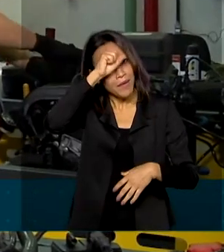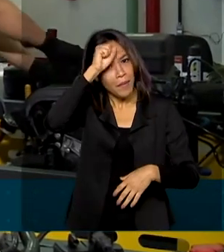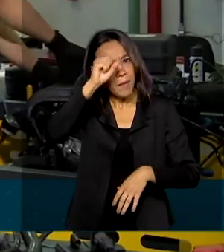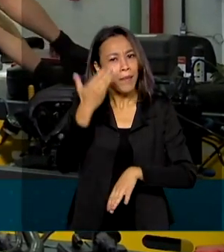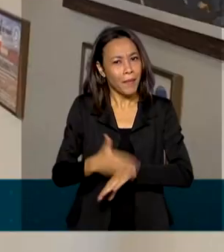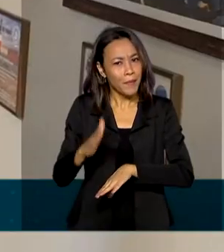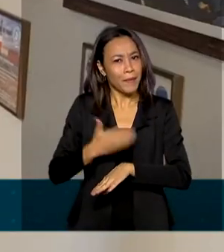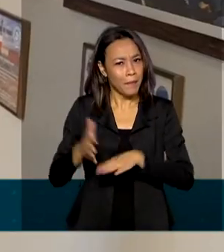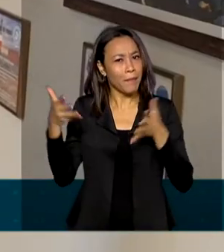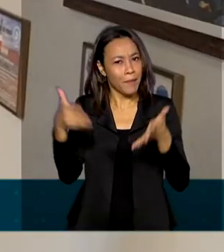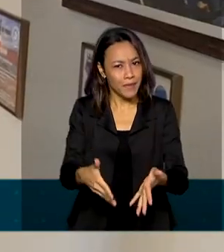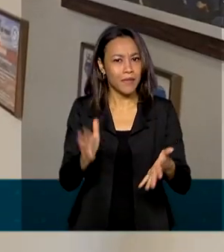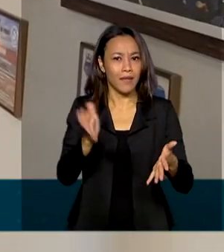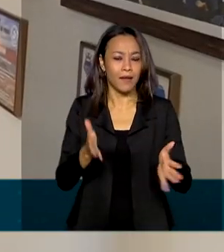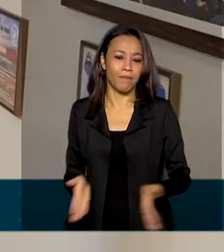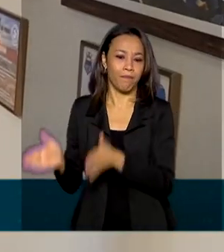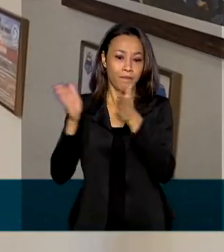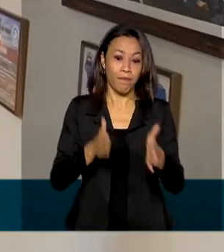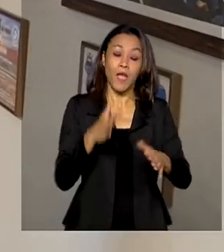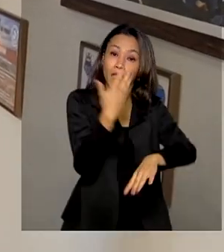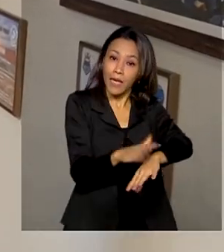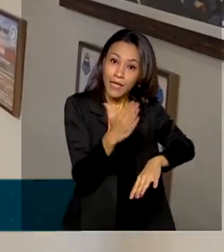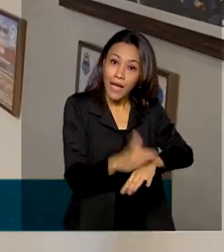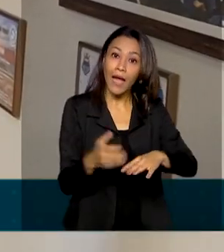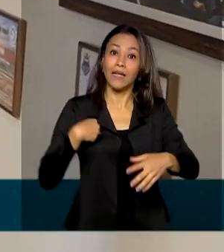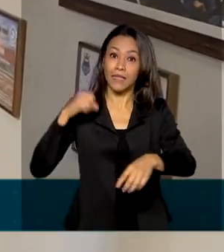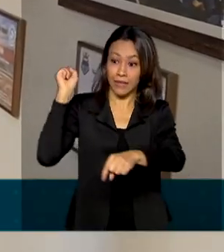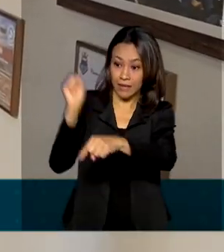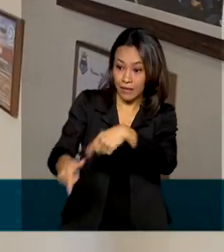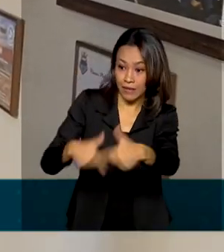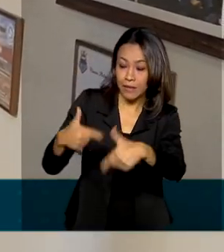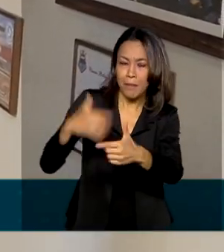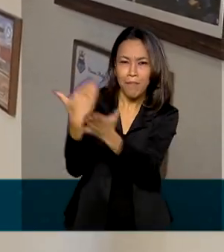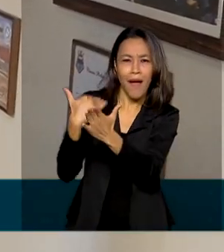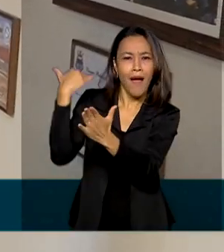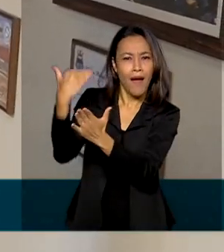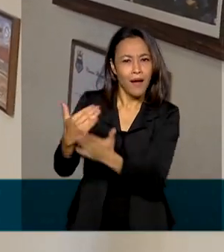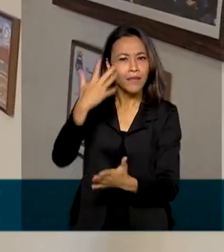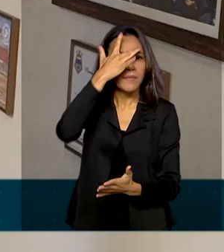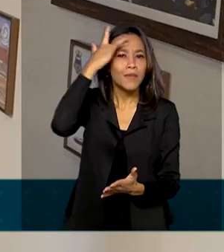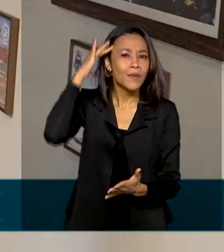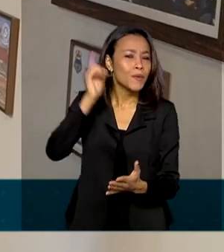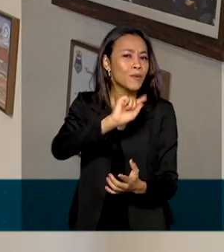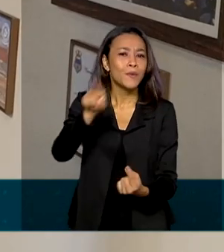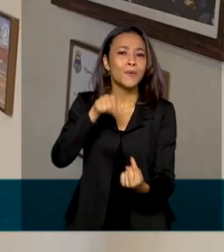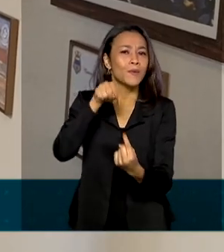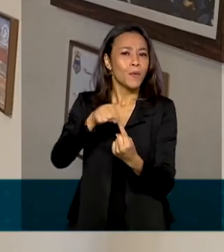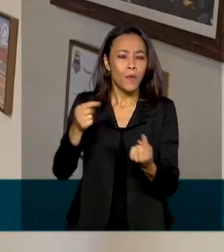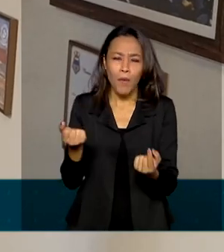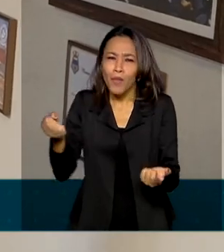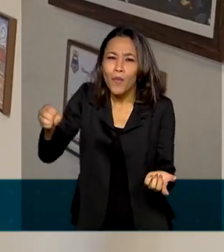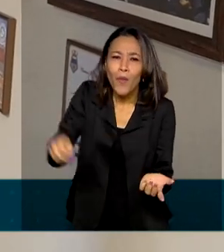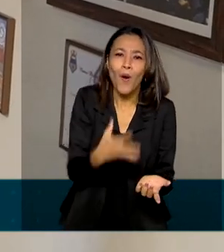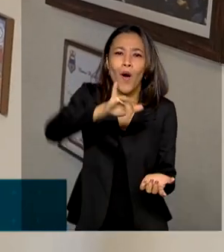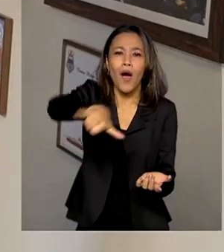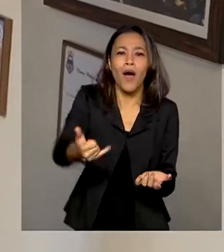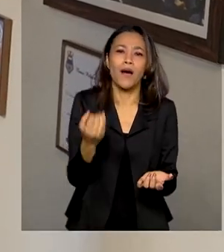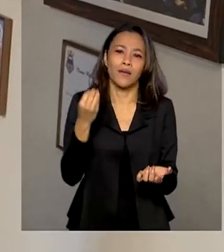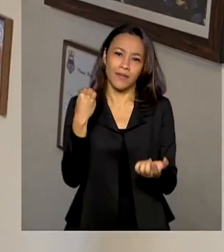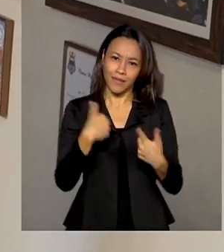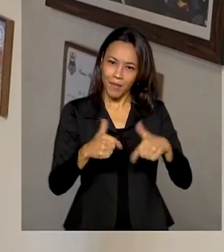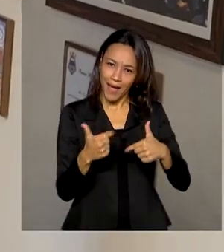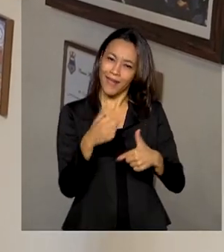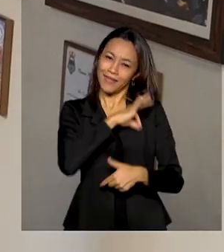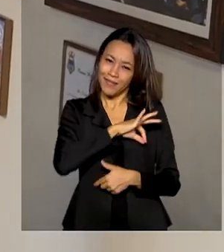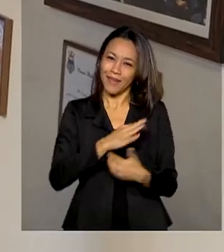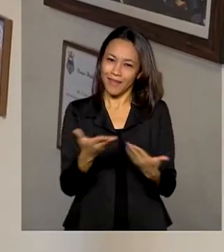disponíveis. Qualificar e empregar mais pessoas buscando uma nova oportunidade de trabalho, uma nova condição